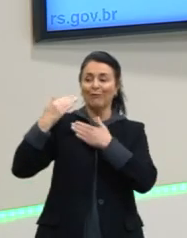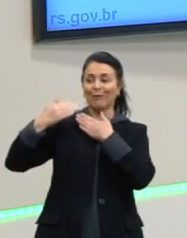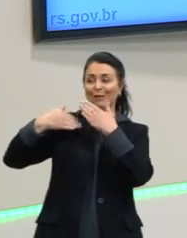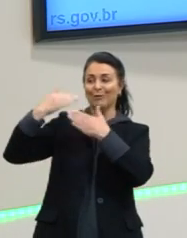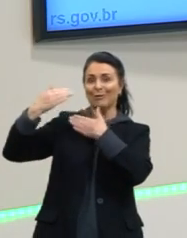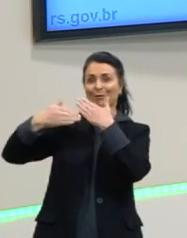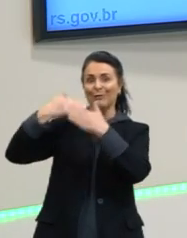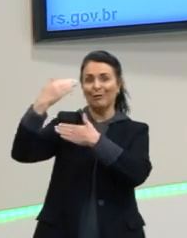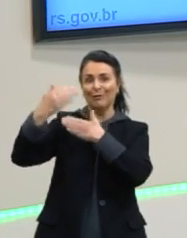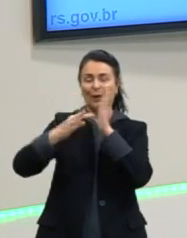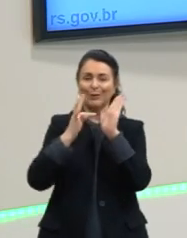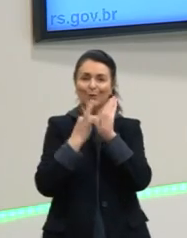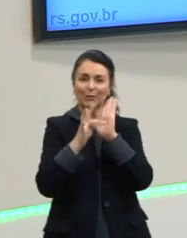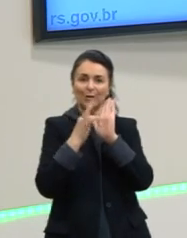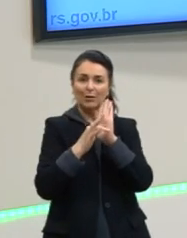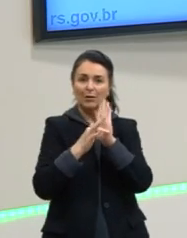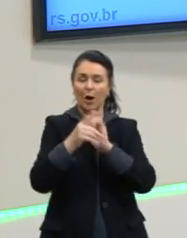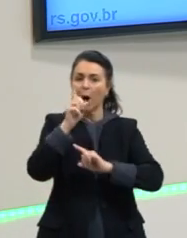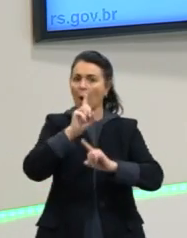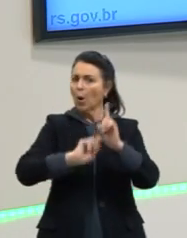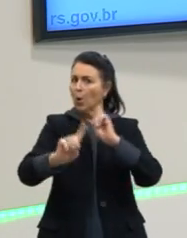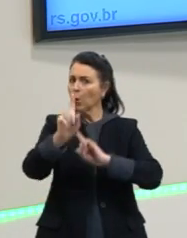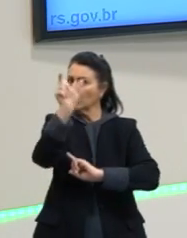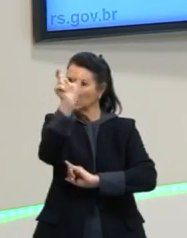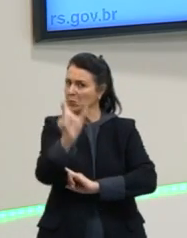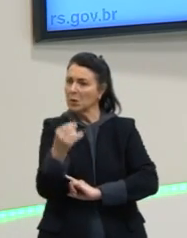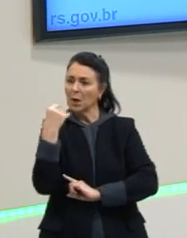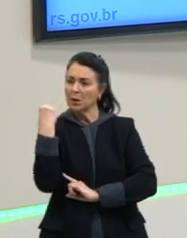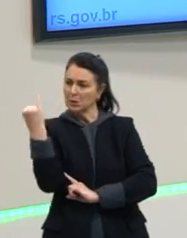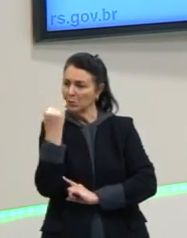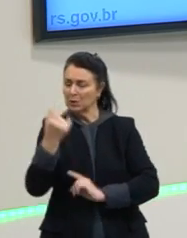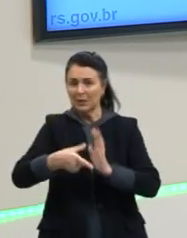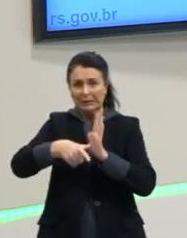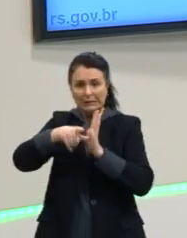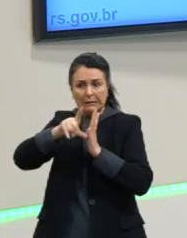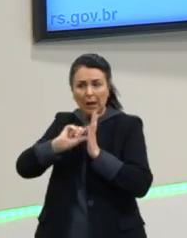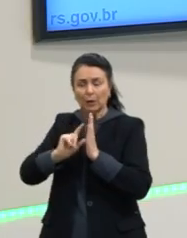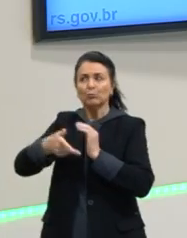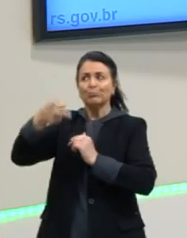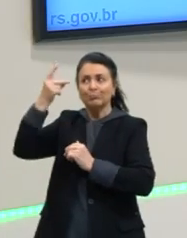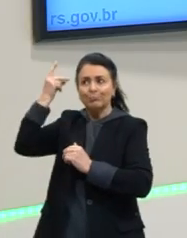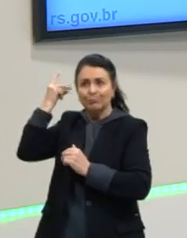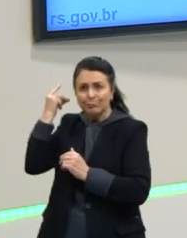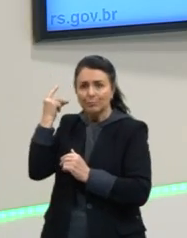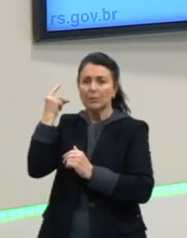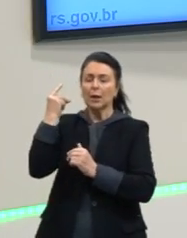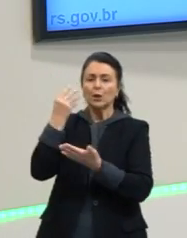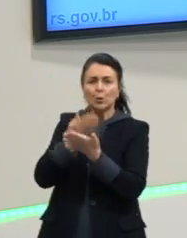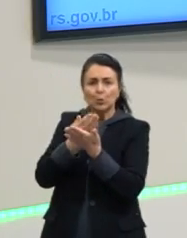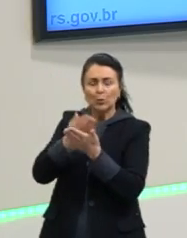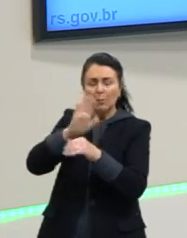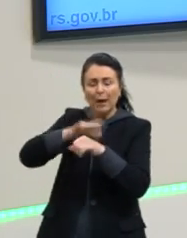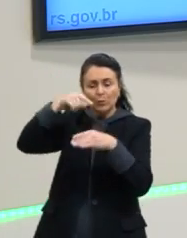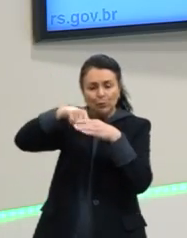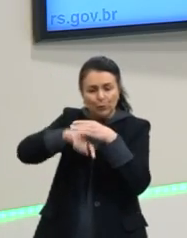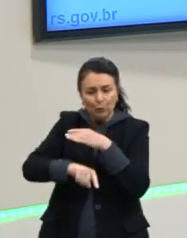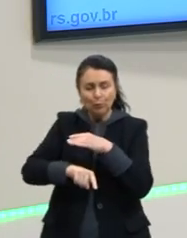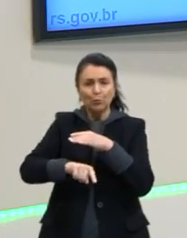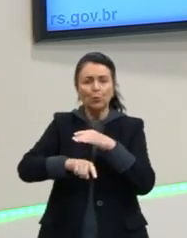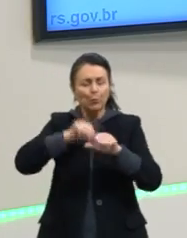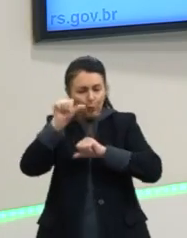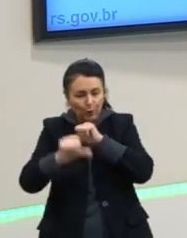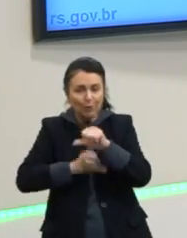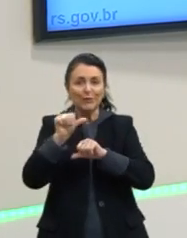foi desenvolvendo pensadores antes, né? A gente vai lá, conserta, reformula, faz de um jeito diferente e é assim que a gente